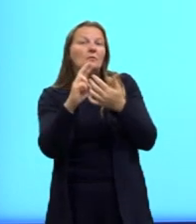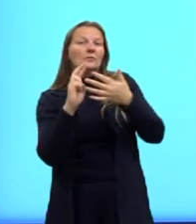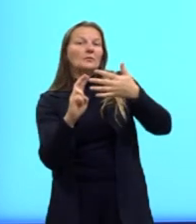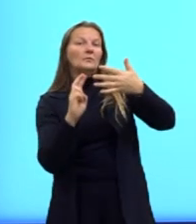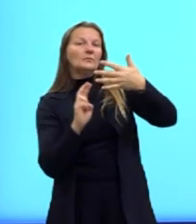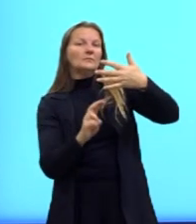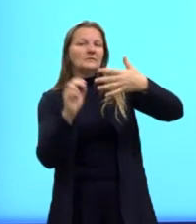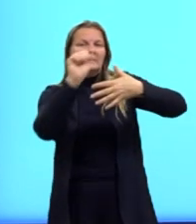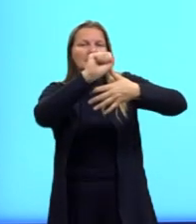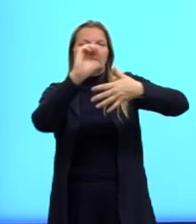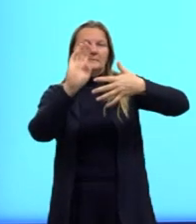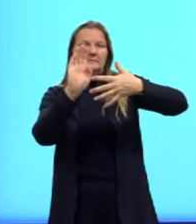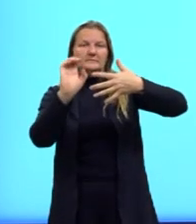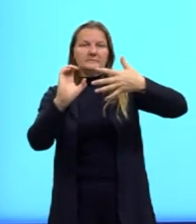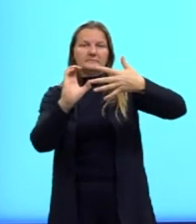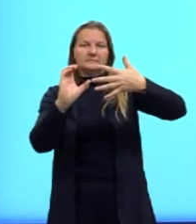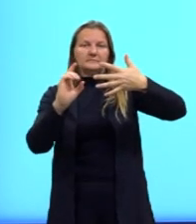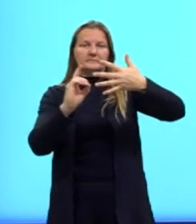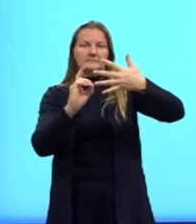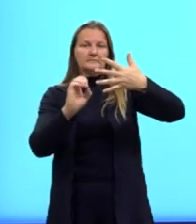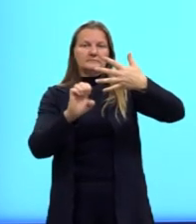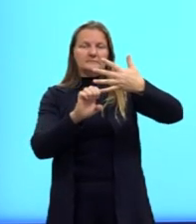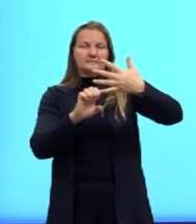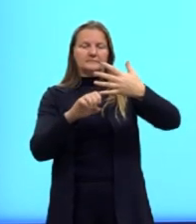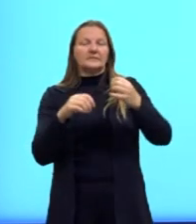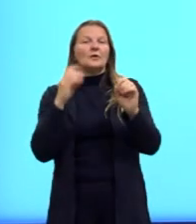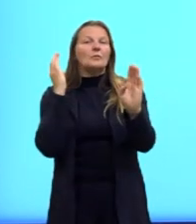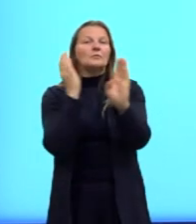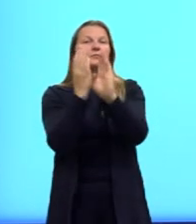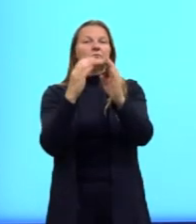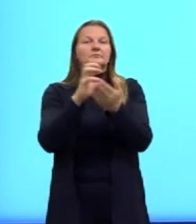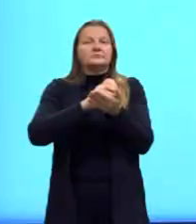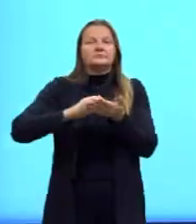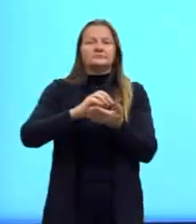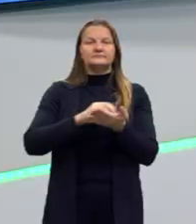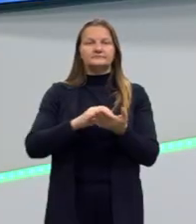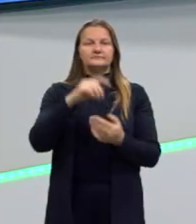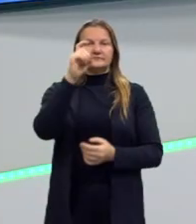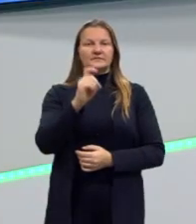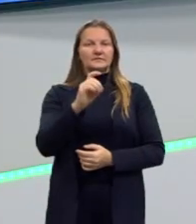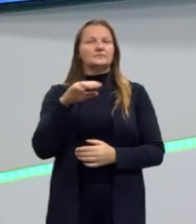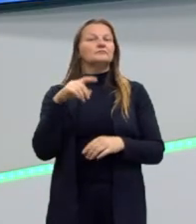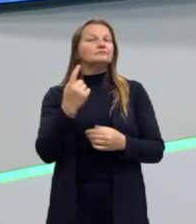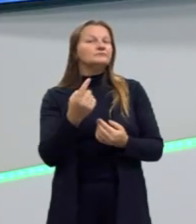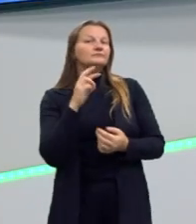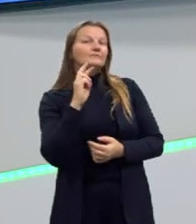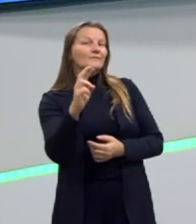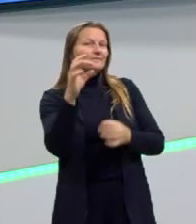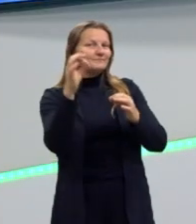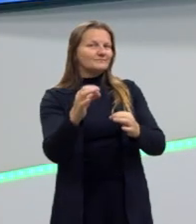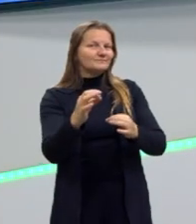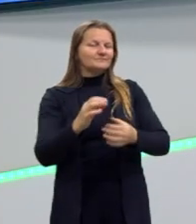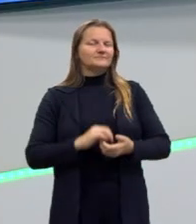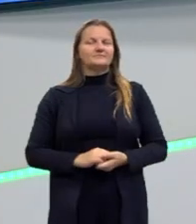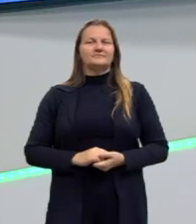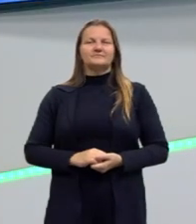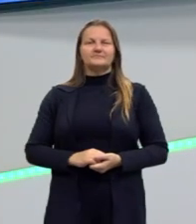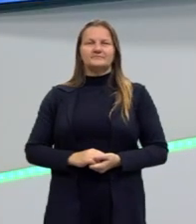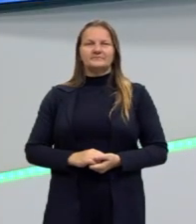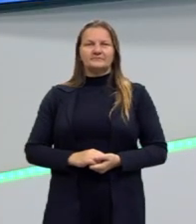alternativas. Então, vamos buscar encontrar o valor de X para responder a nossa questão, tá?